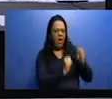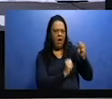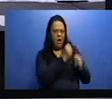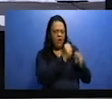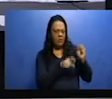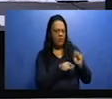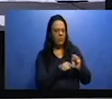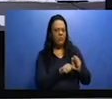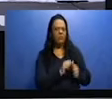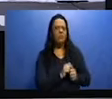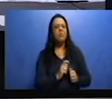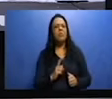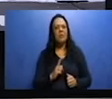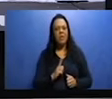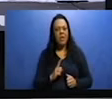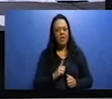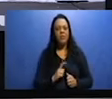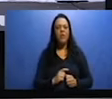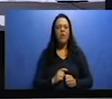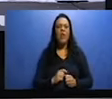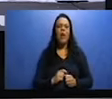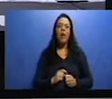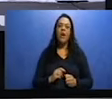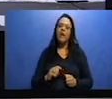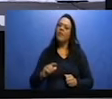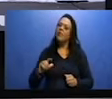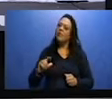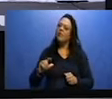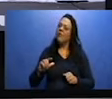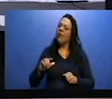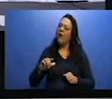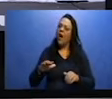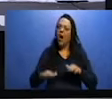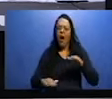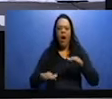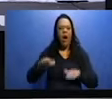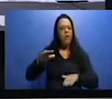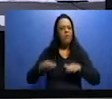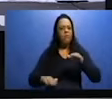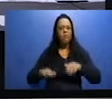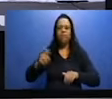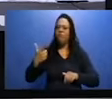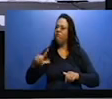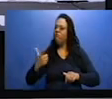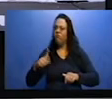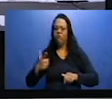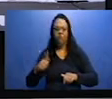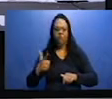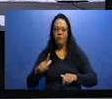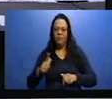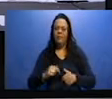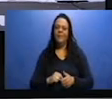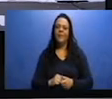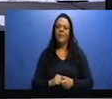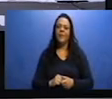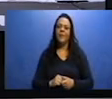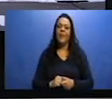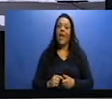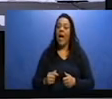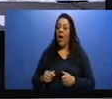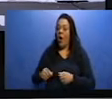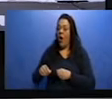existir nas cidades. Então, existem cidades que são industriais e tem cidades que não têm indústrias, né? Já a atividade